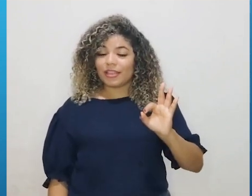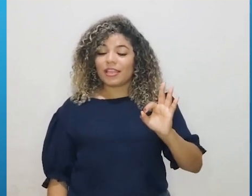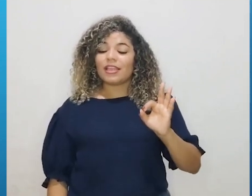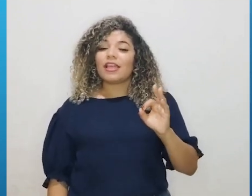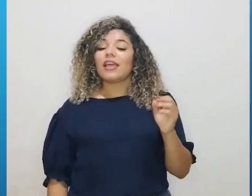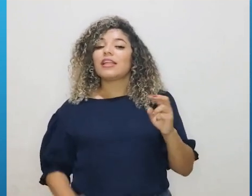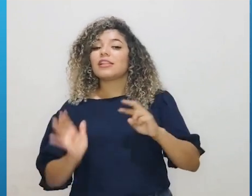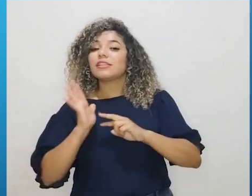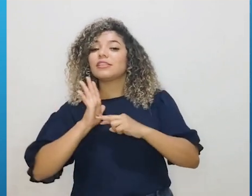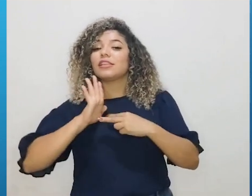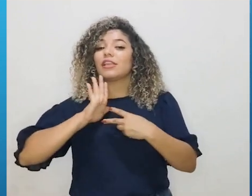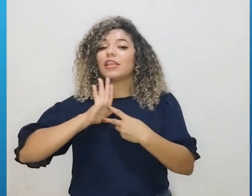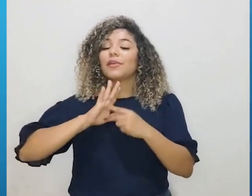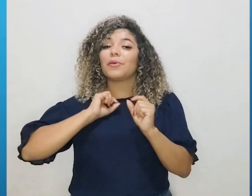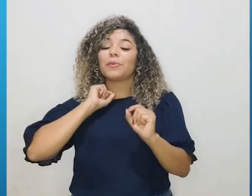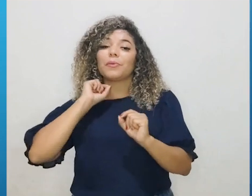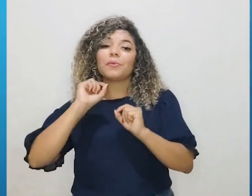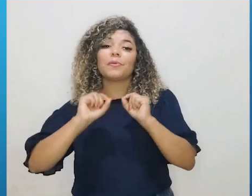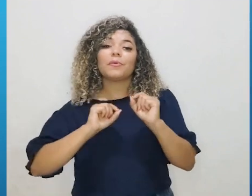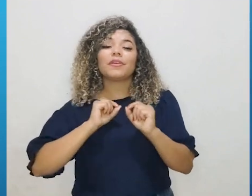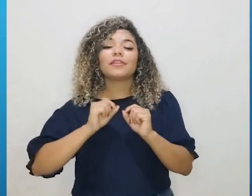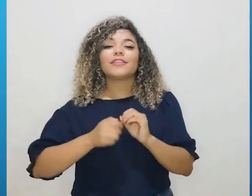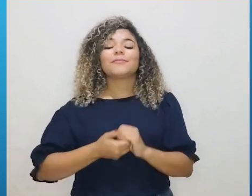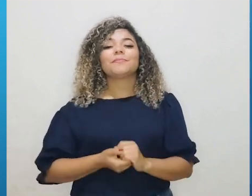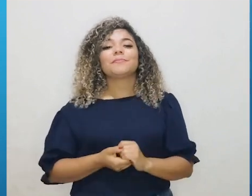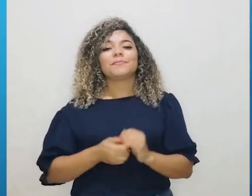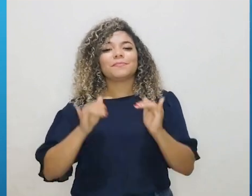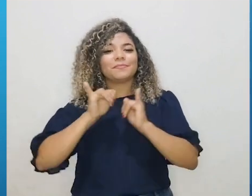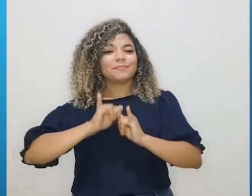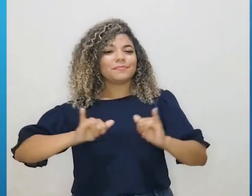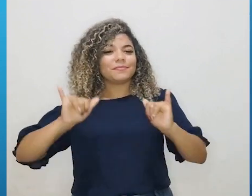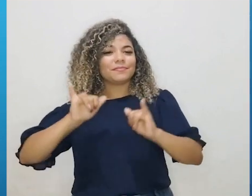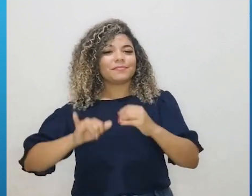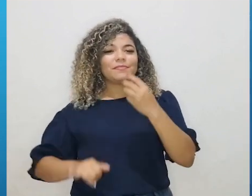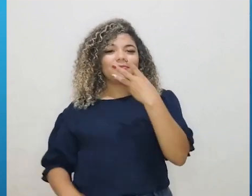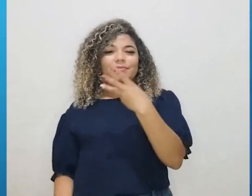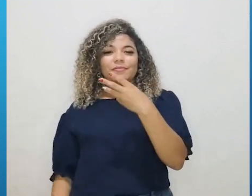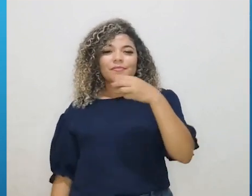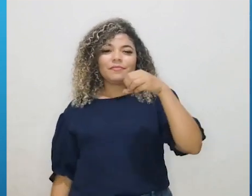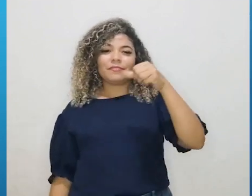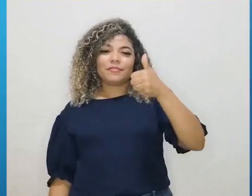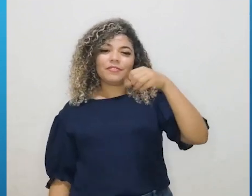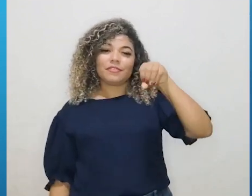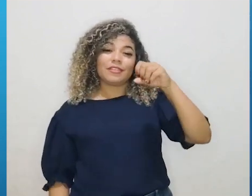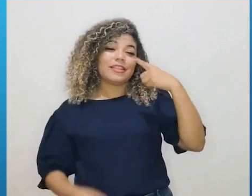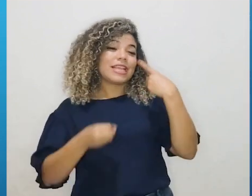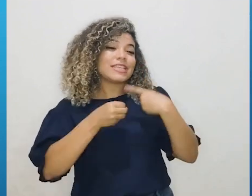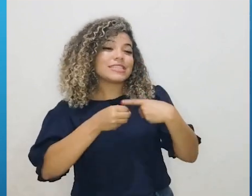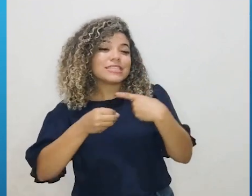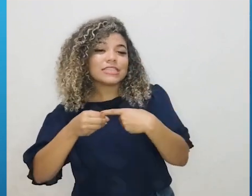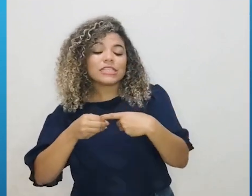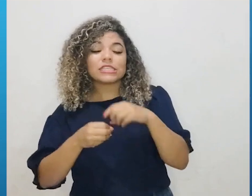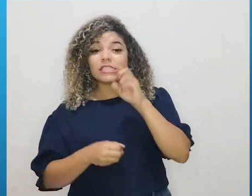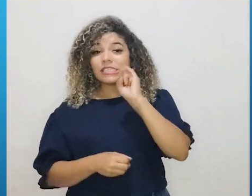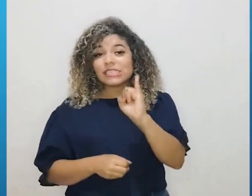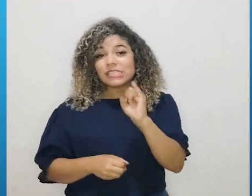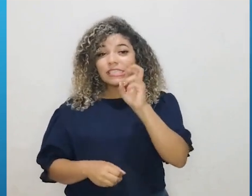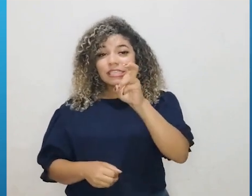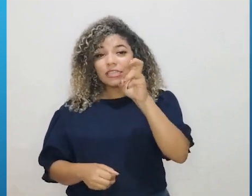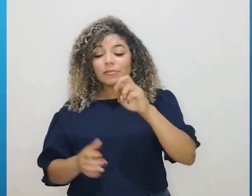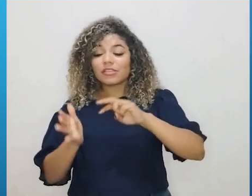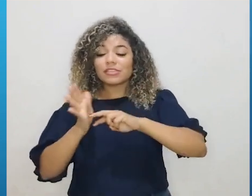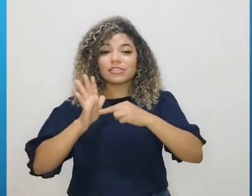representando, né, querendo ou não, nessa informação, 319 cidades. Se 5%